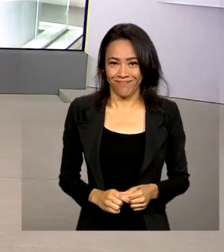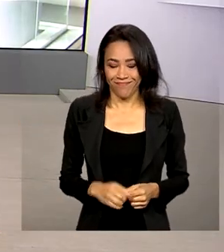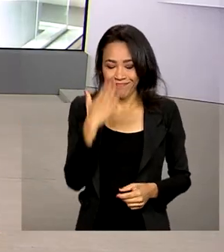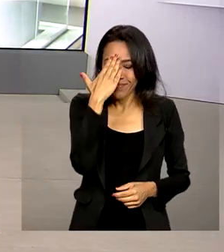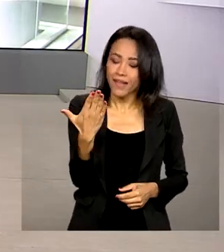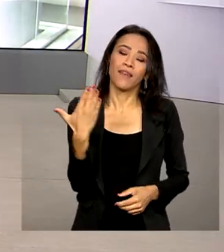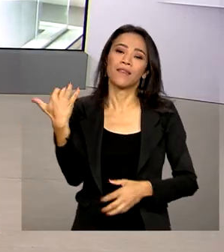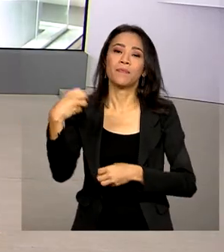Muito obrigada pelas suas informações.